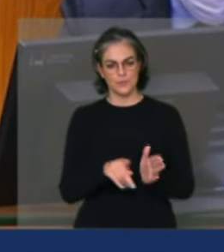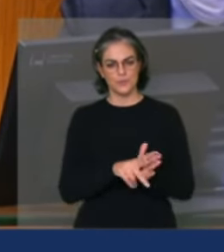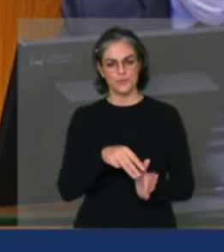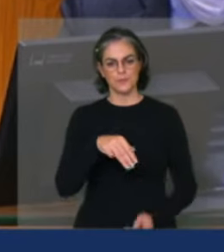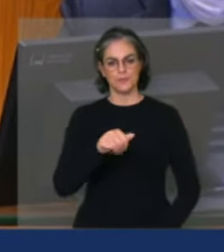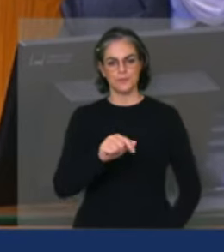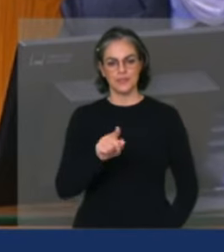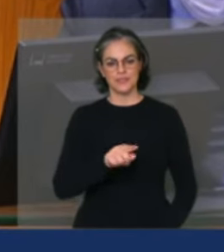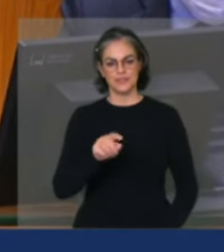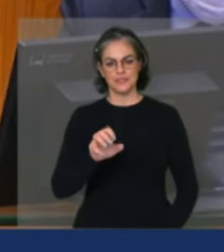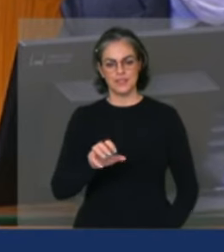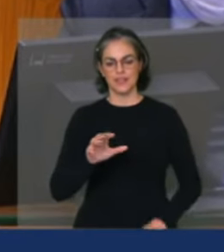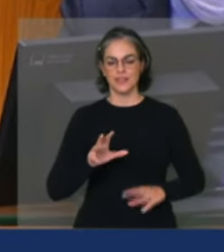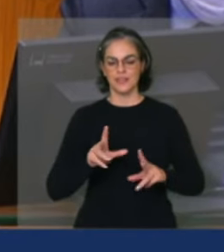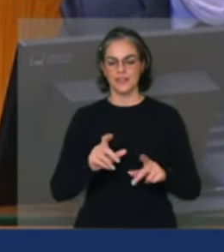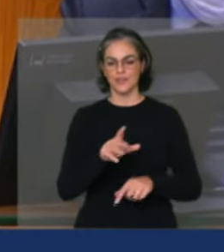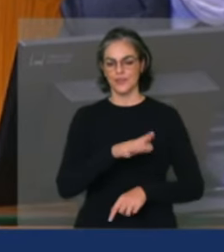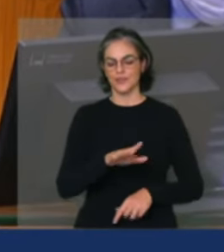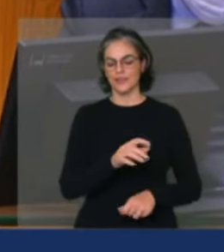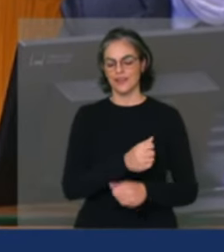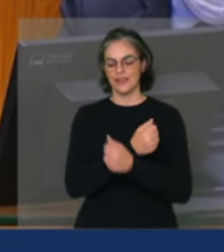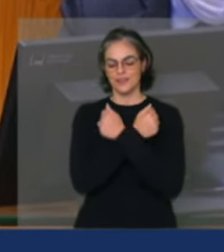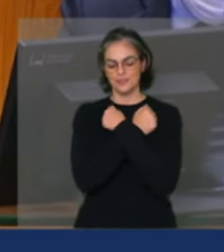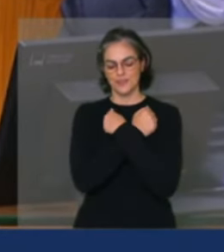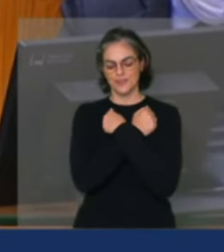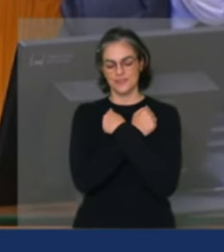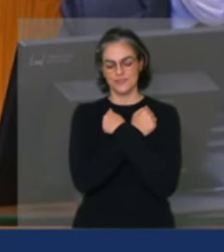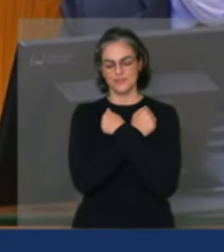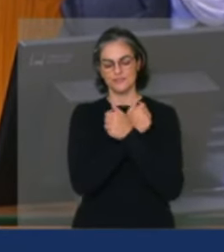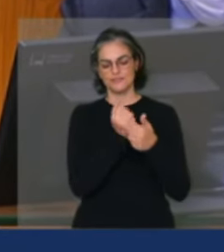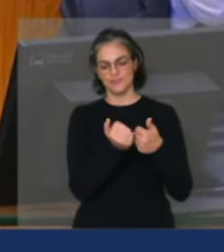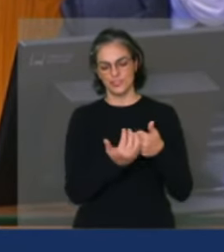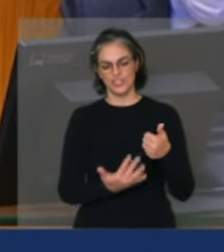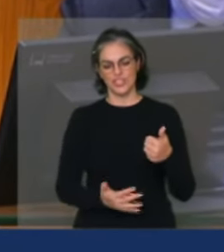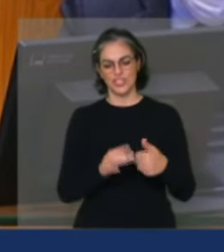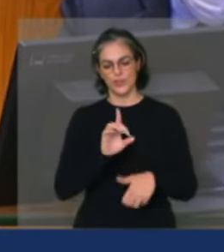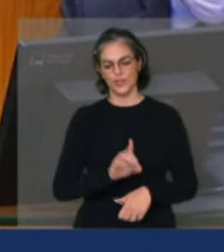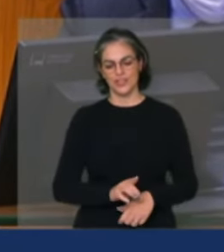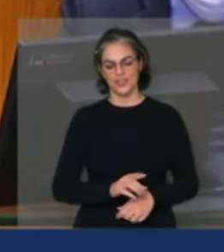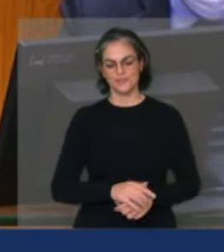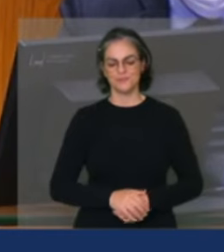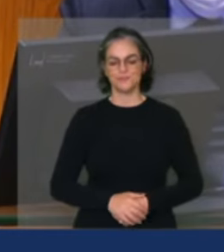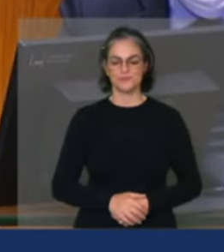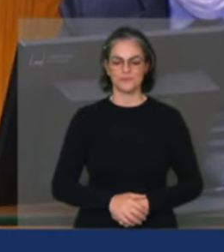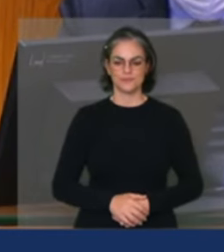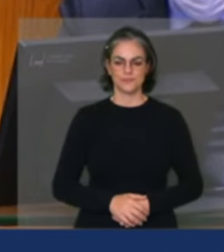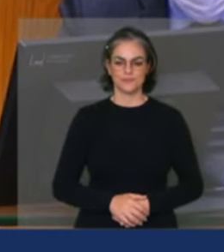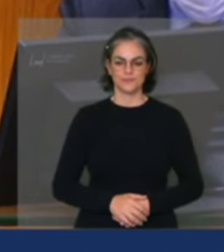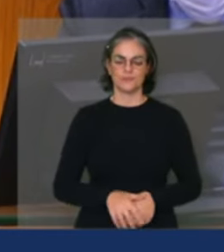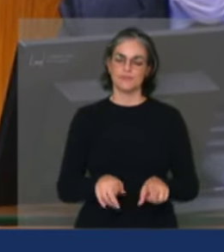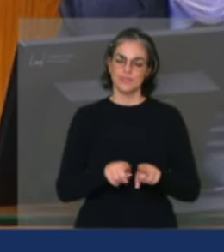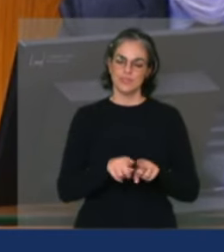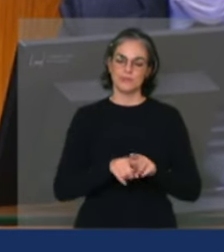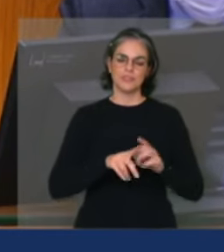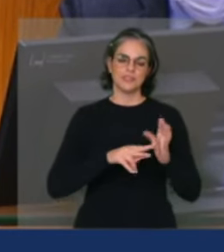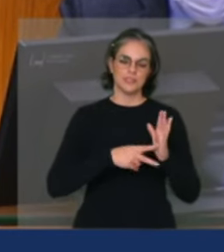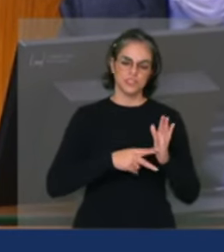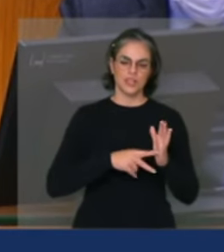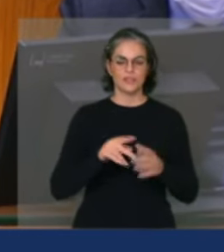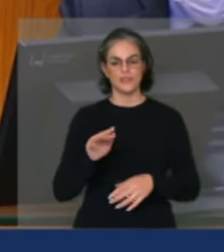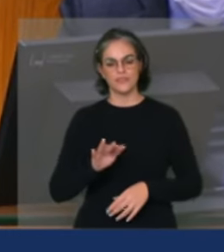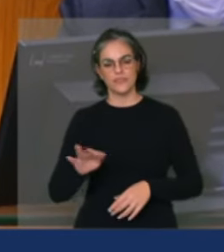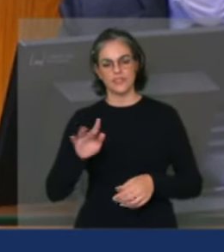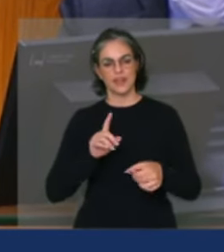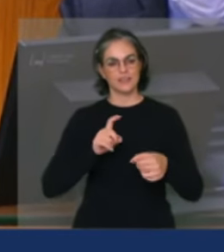e a todos que fazem a diretoria da nossa CONTAG e o conjunto do sinicato e federações no